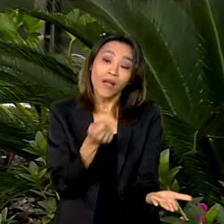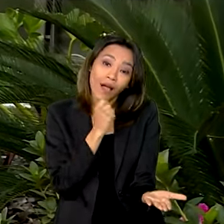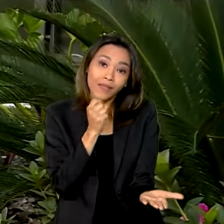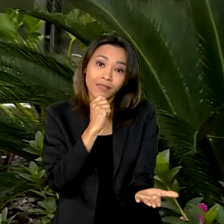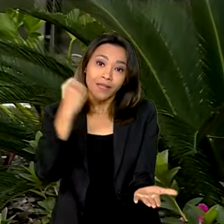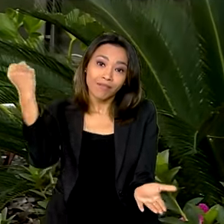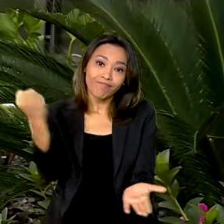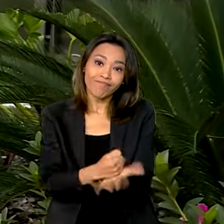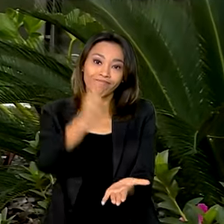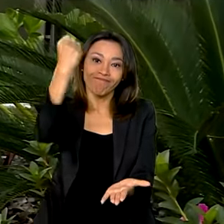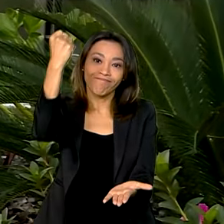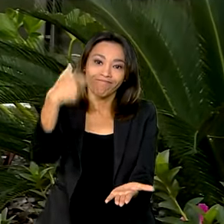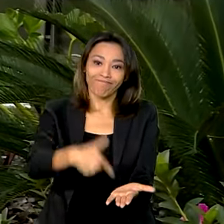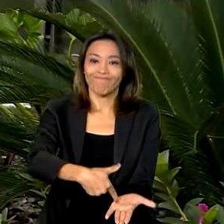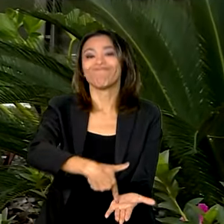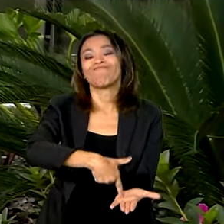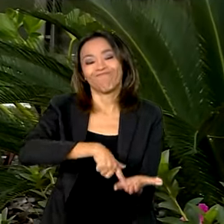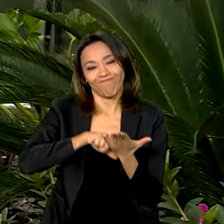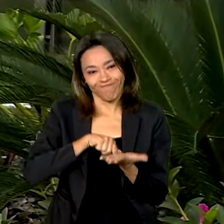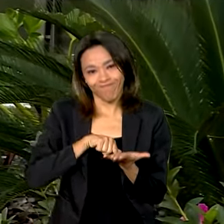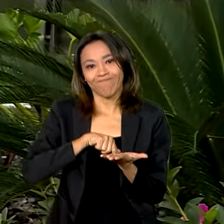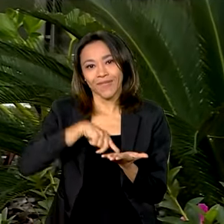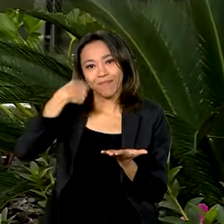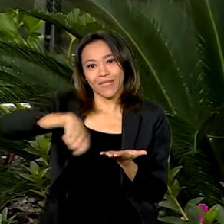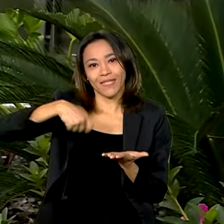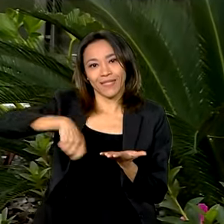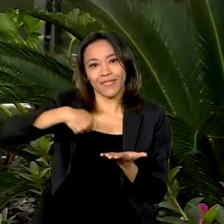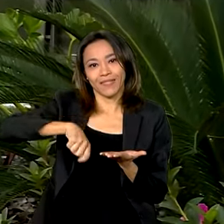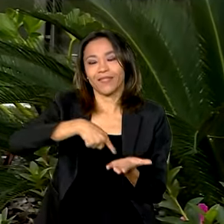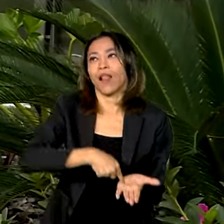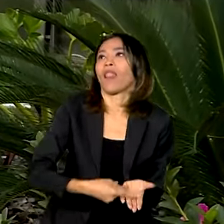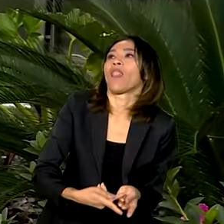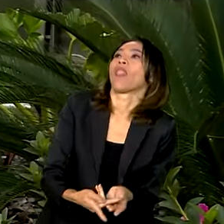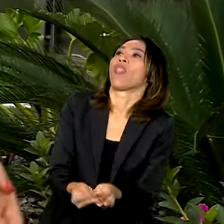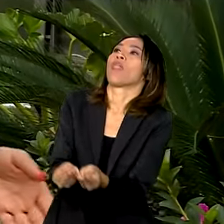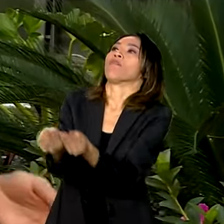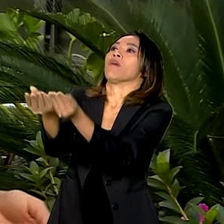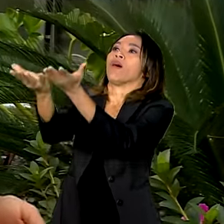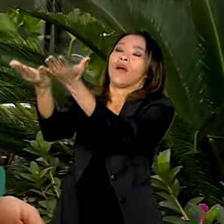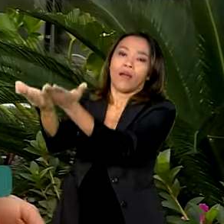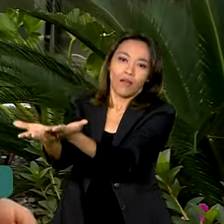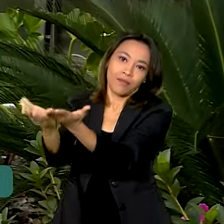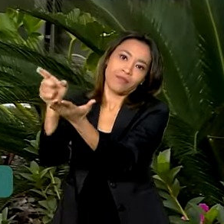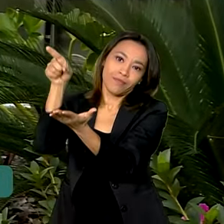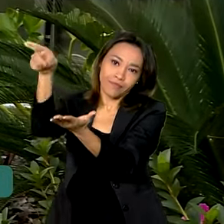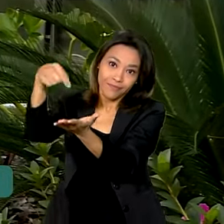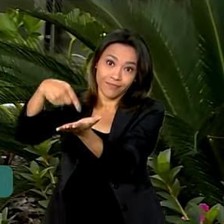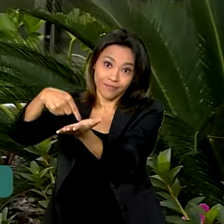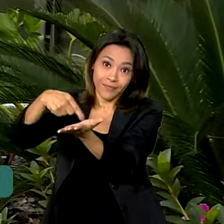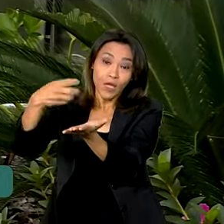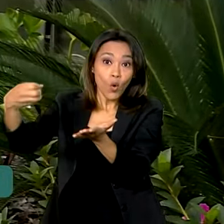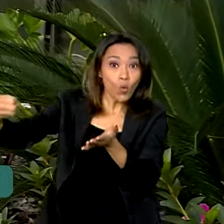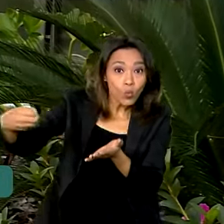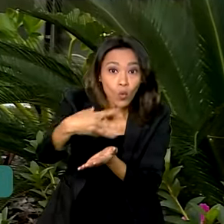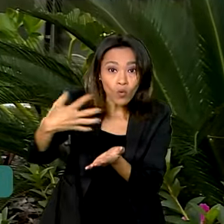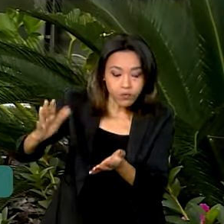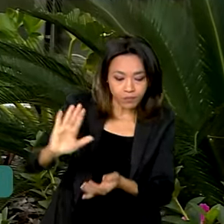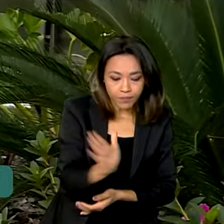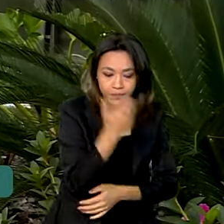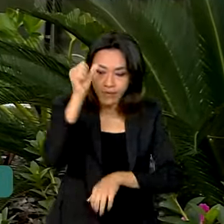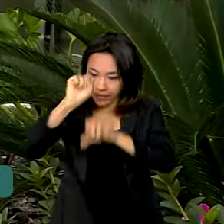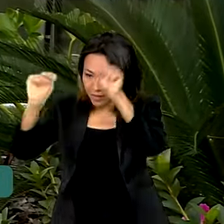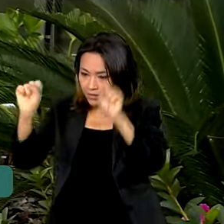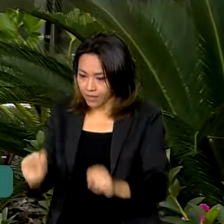origem da carga e precisam ser enviados pelos despachantes aduaneiros para o destino. Com o novo sistema, os